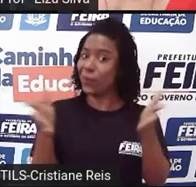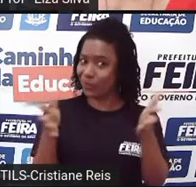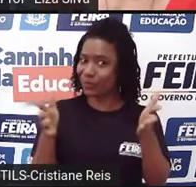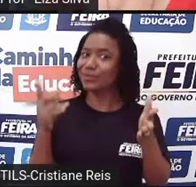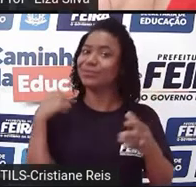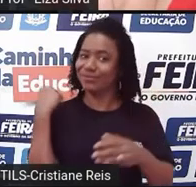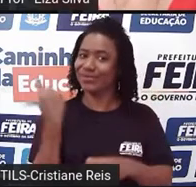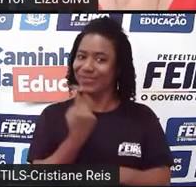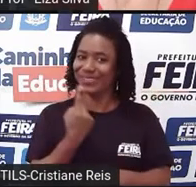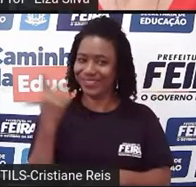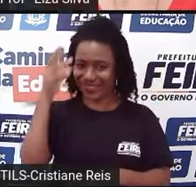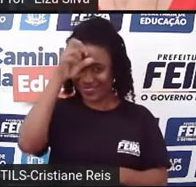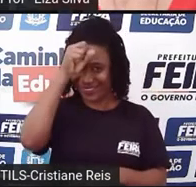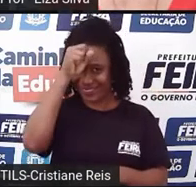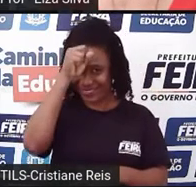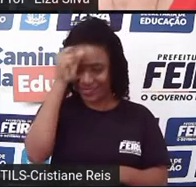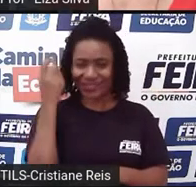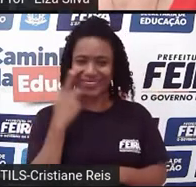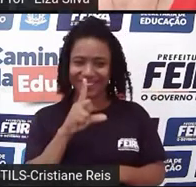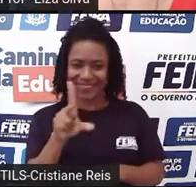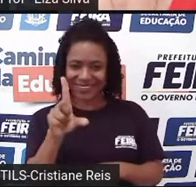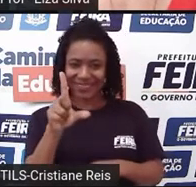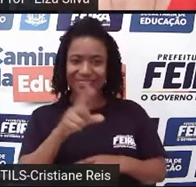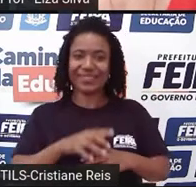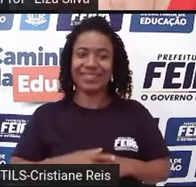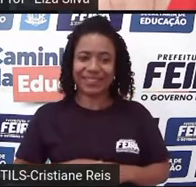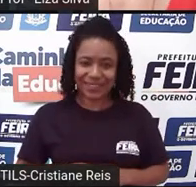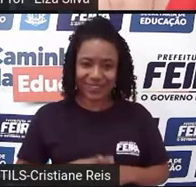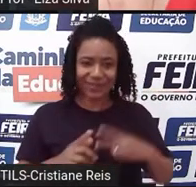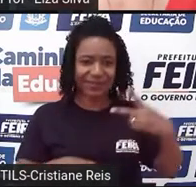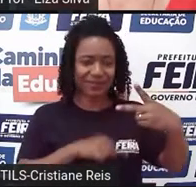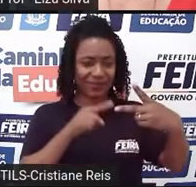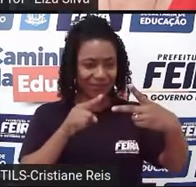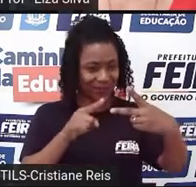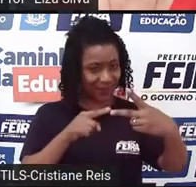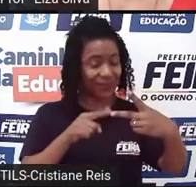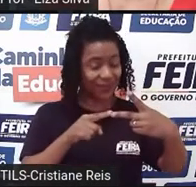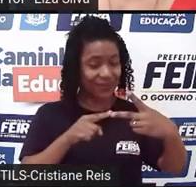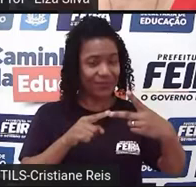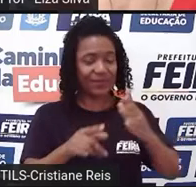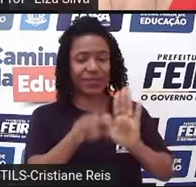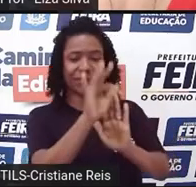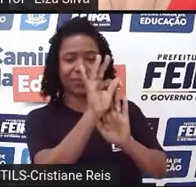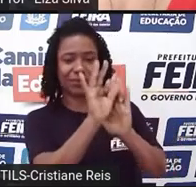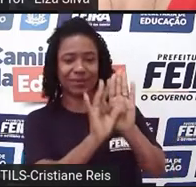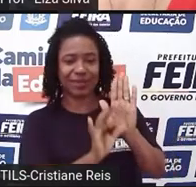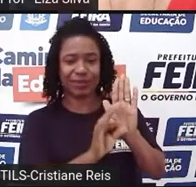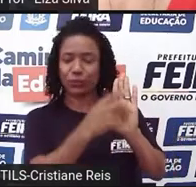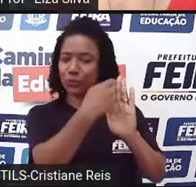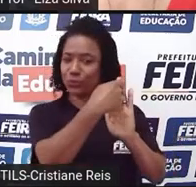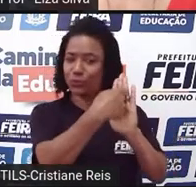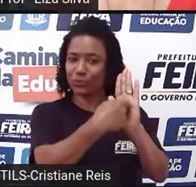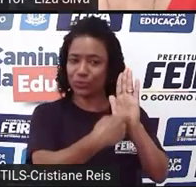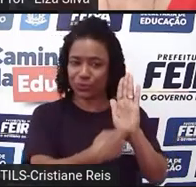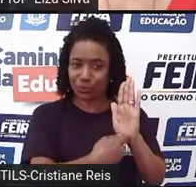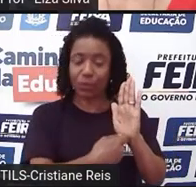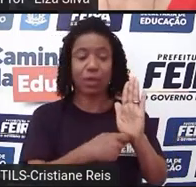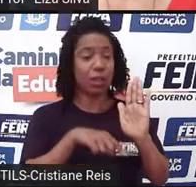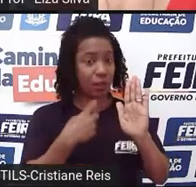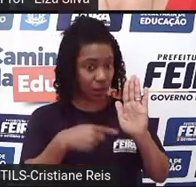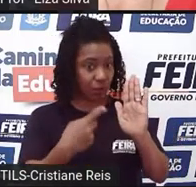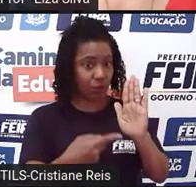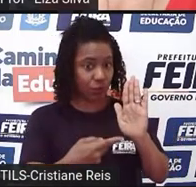vencer. E vamos também, depois de produzir esses textos, reconstruí-lo